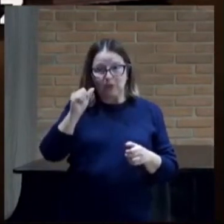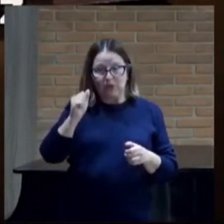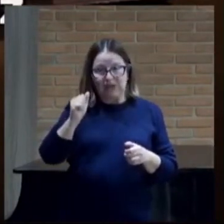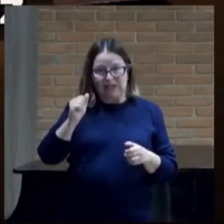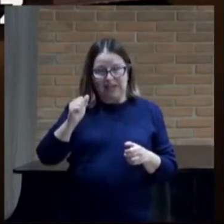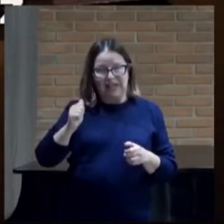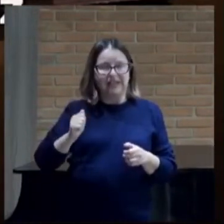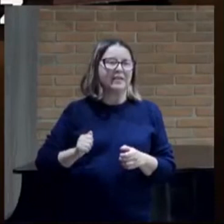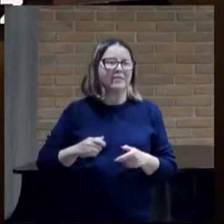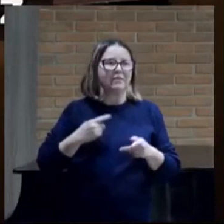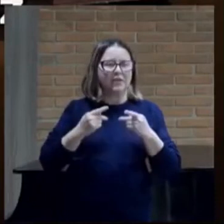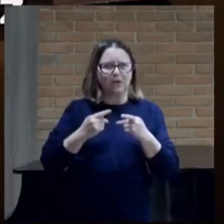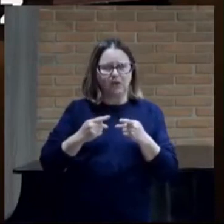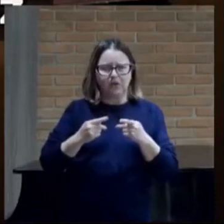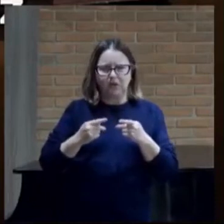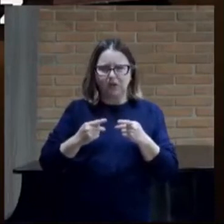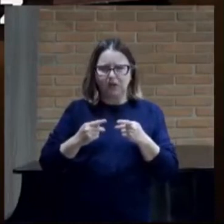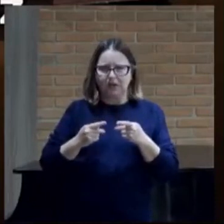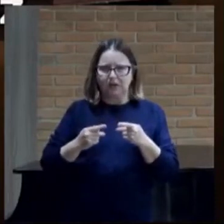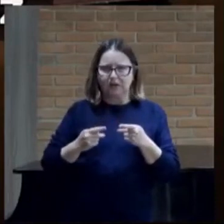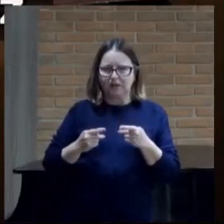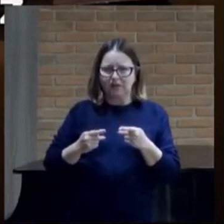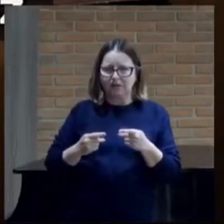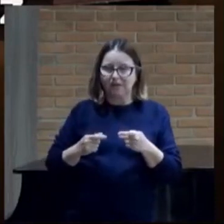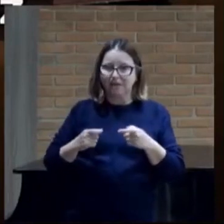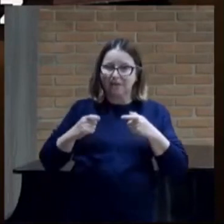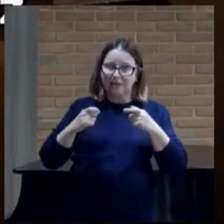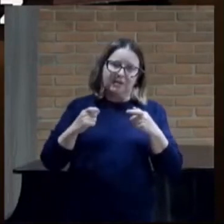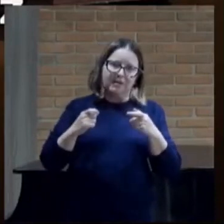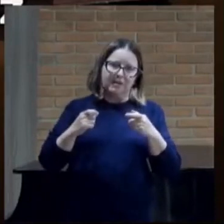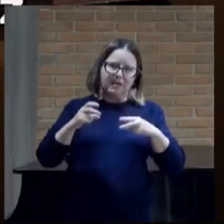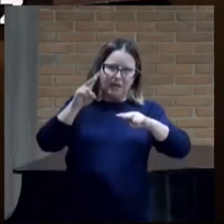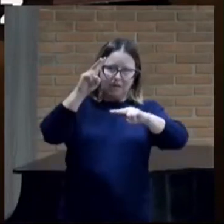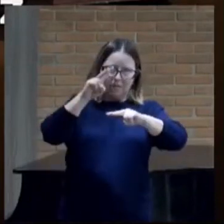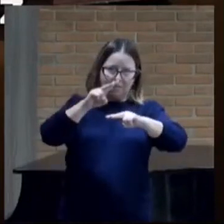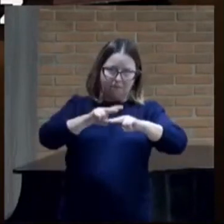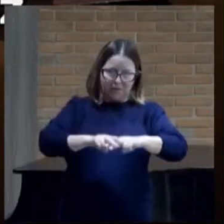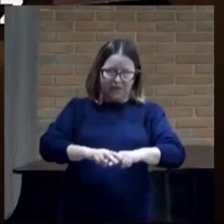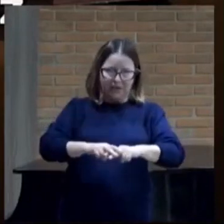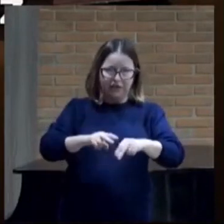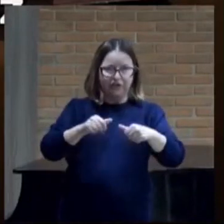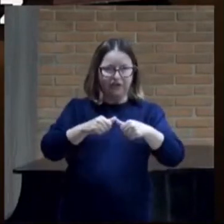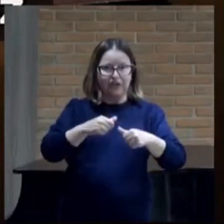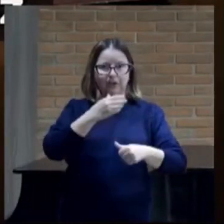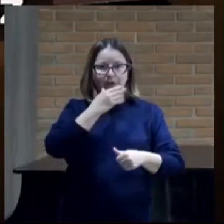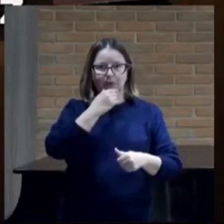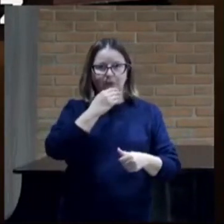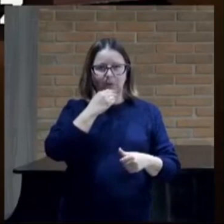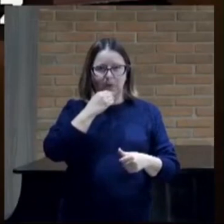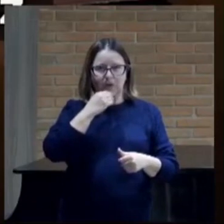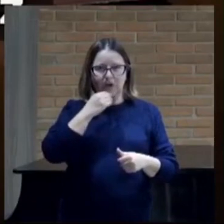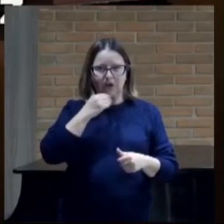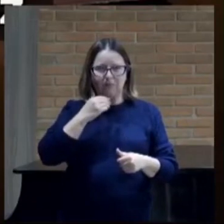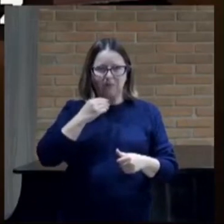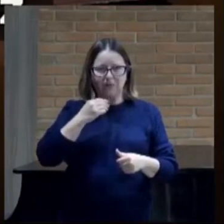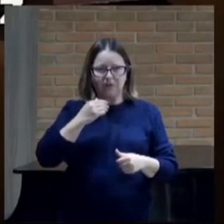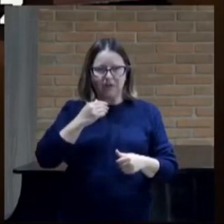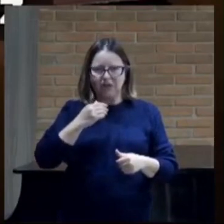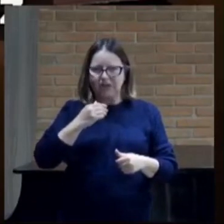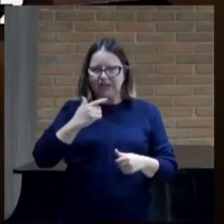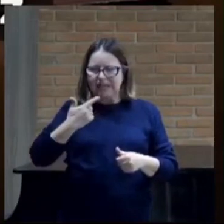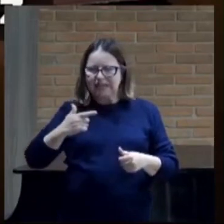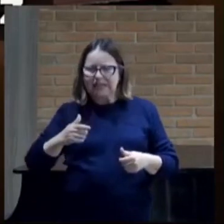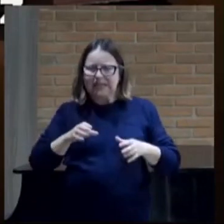o rei metei este homem na casa do cárcere e angustiai-o com escassez de pão e de